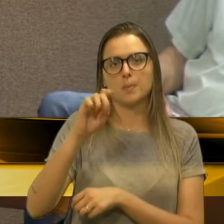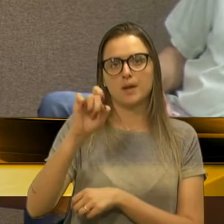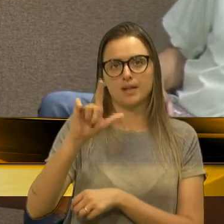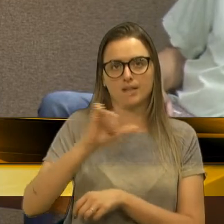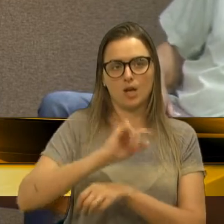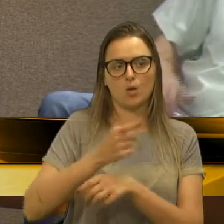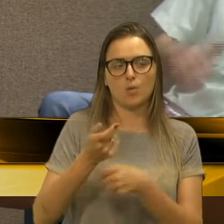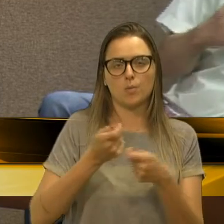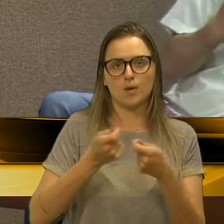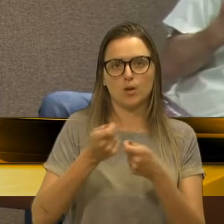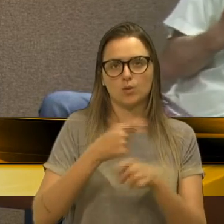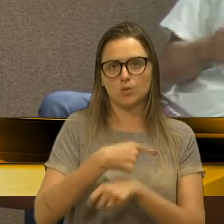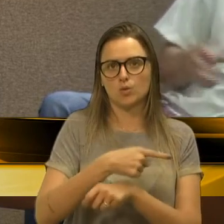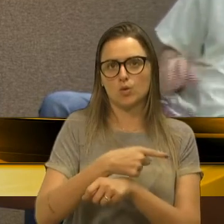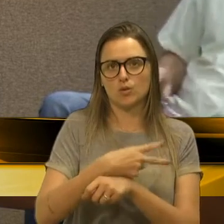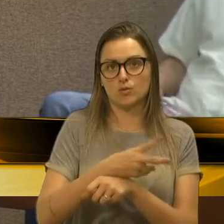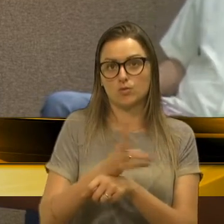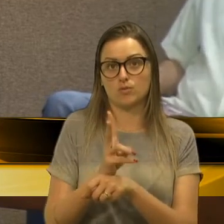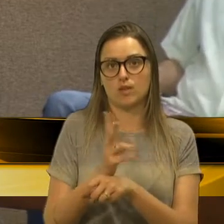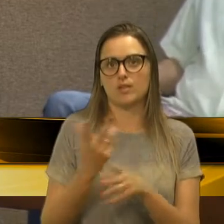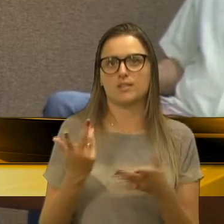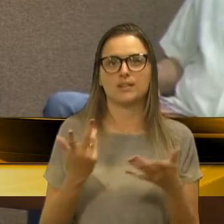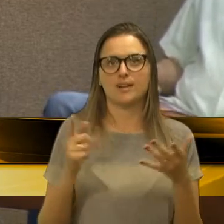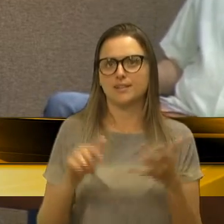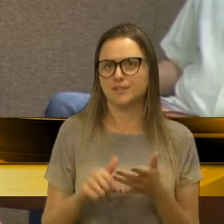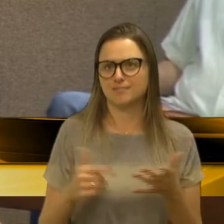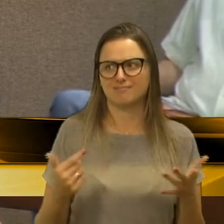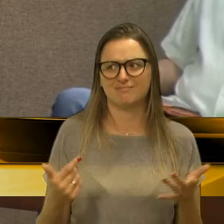é um deboche, uma afronta.